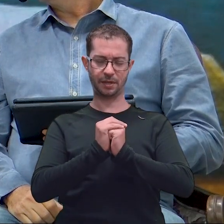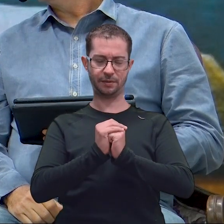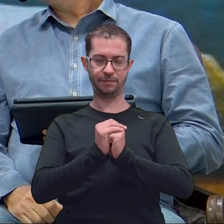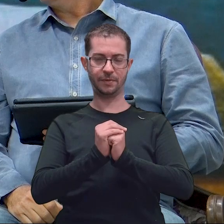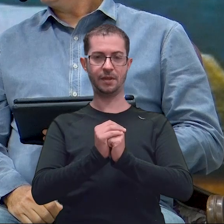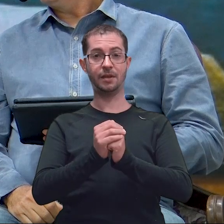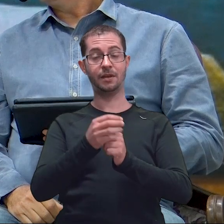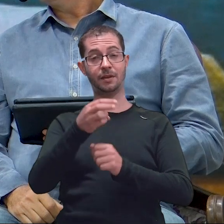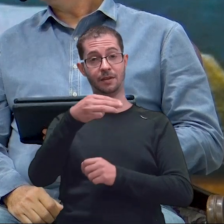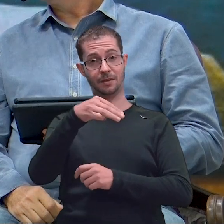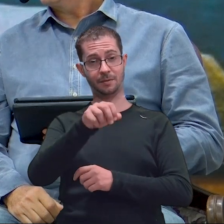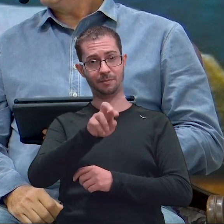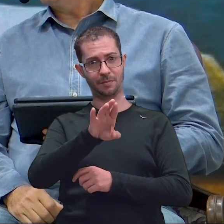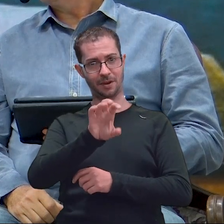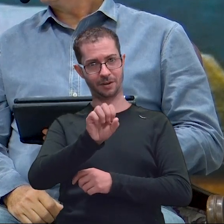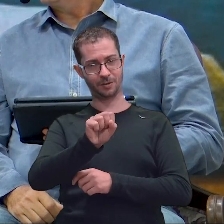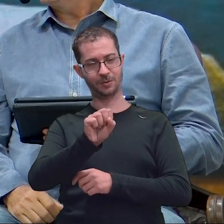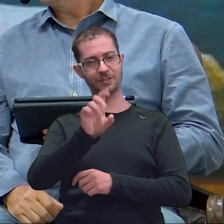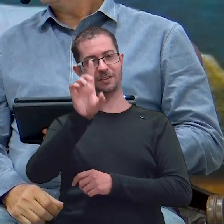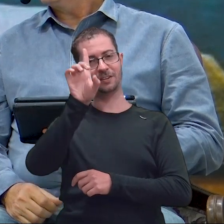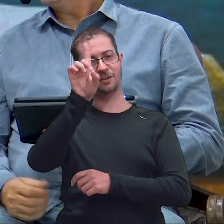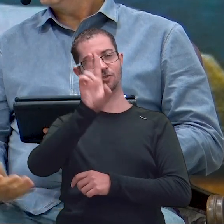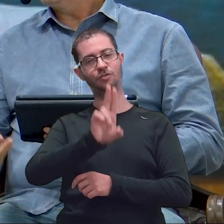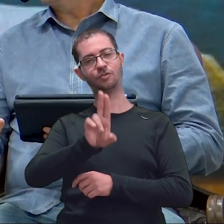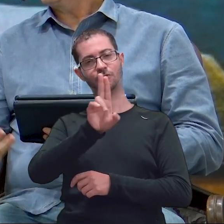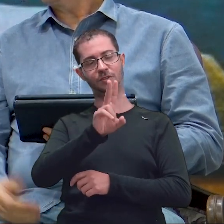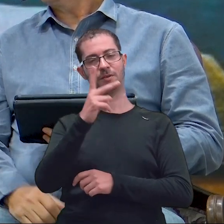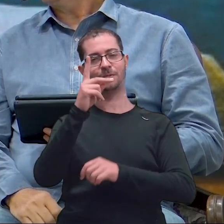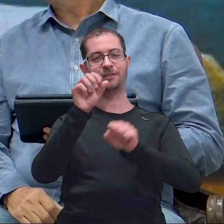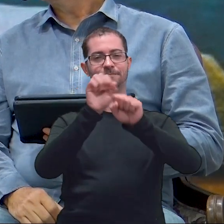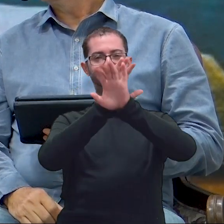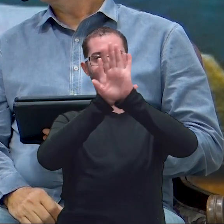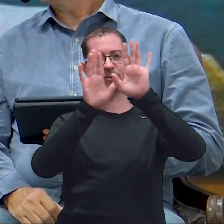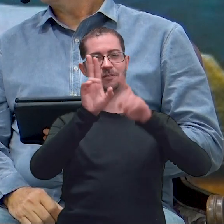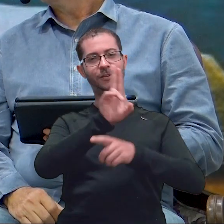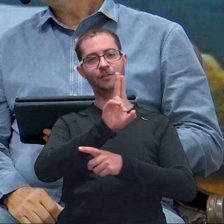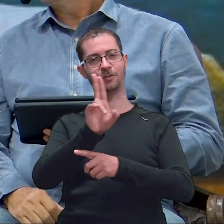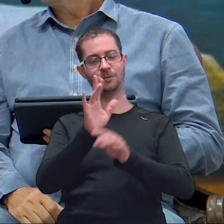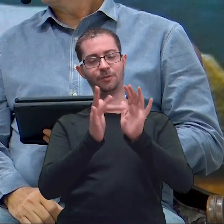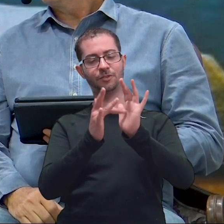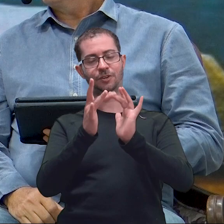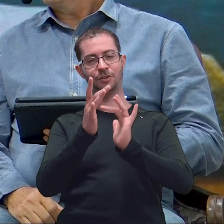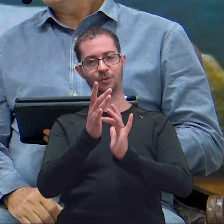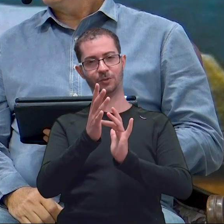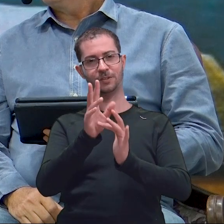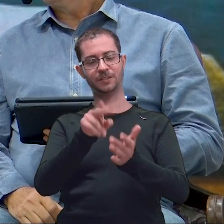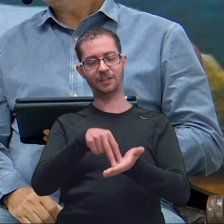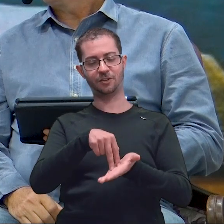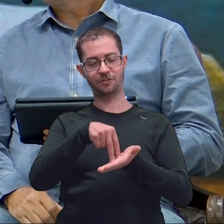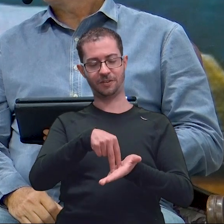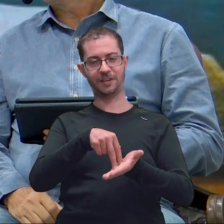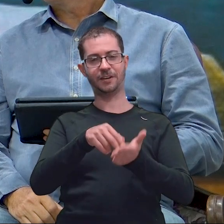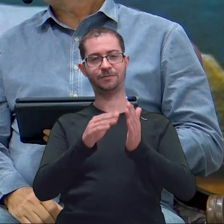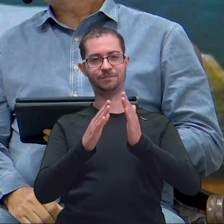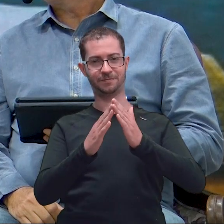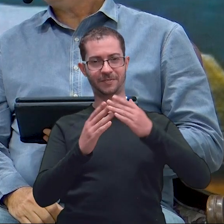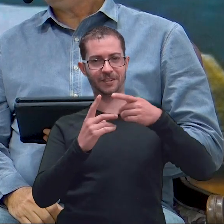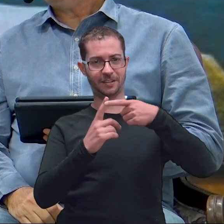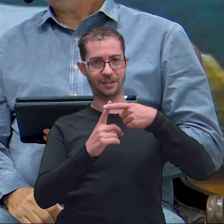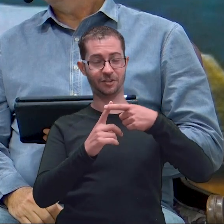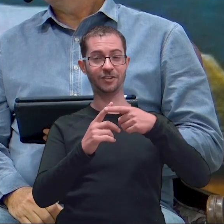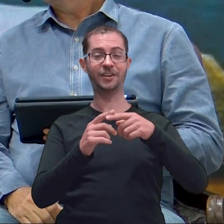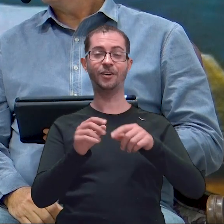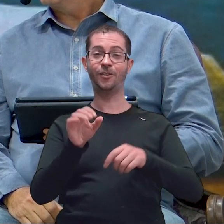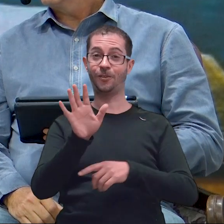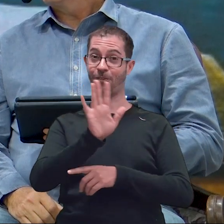Deus te use para glorificar o nome de Cristo e edificar a Sua Igreja. Amém. Olá, irmão, tudo bem?